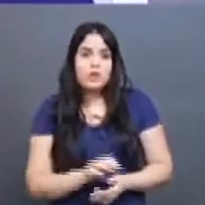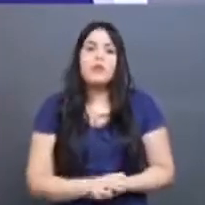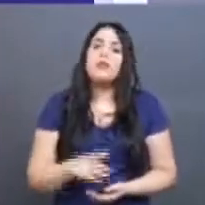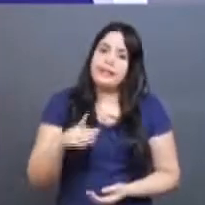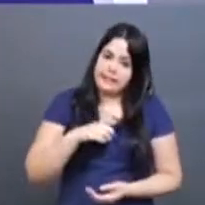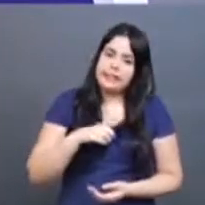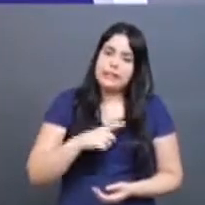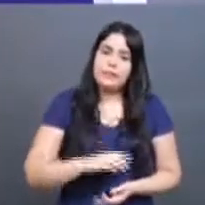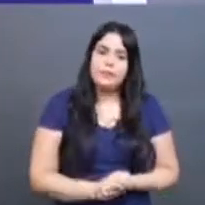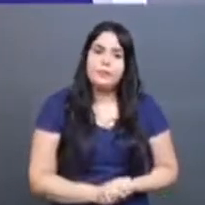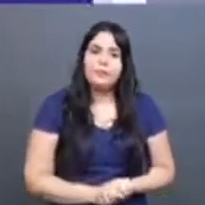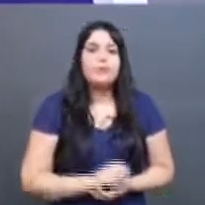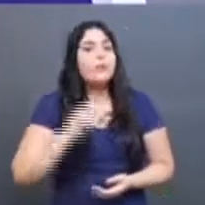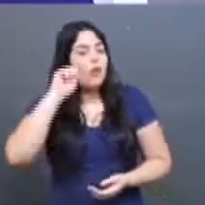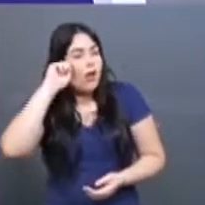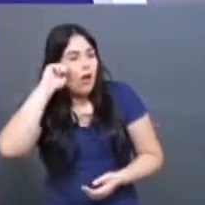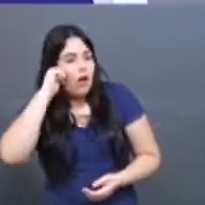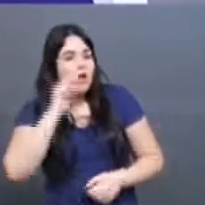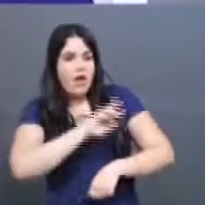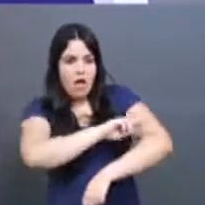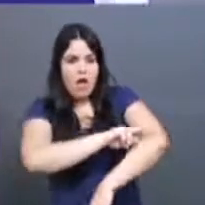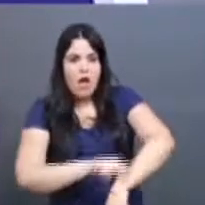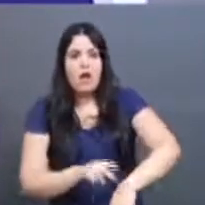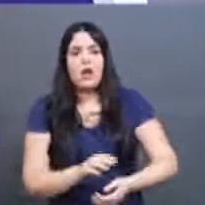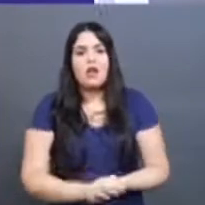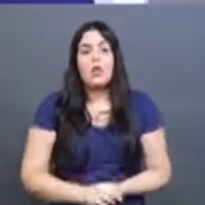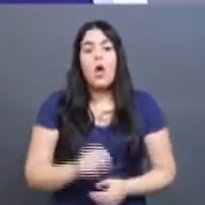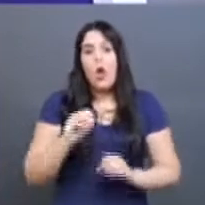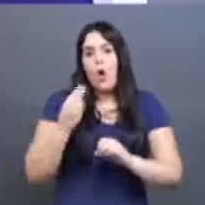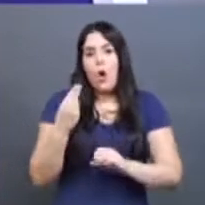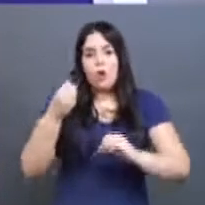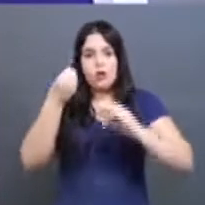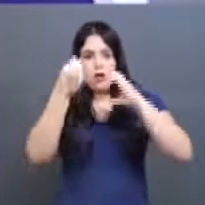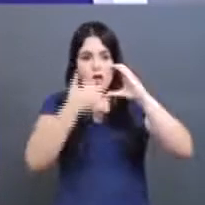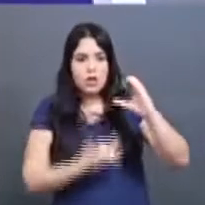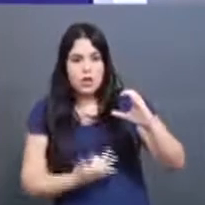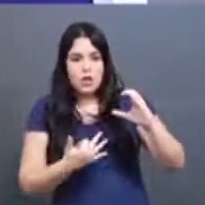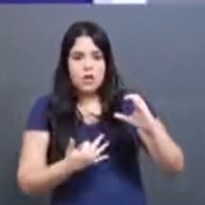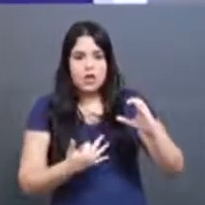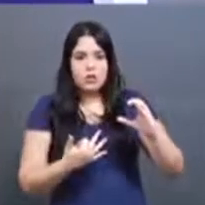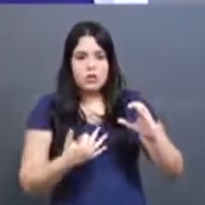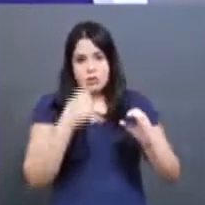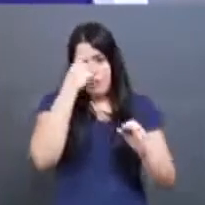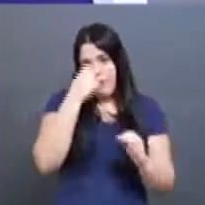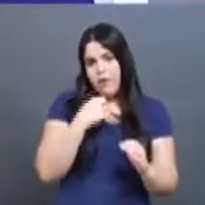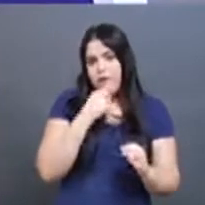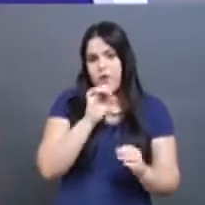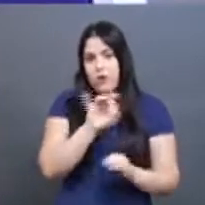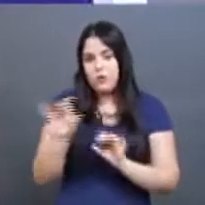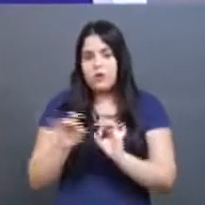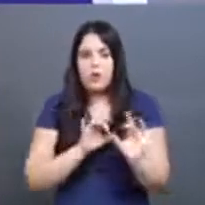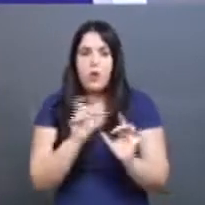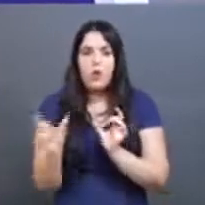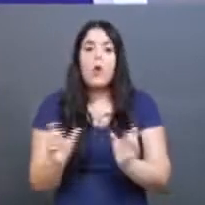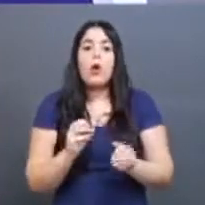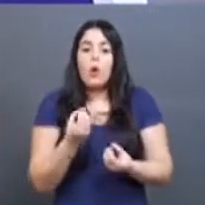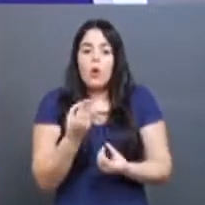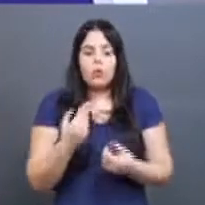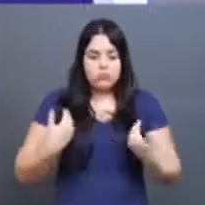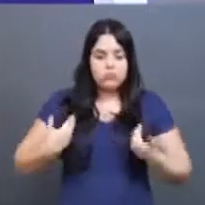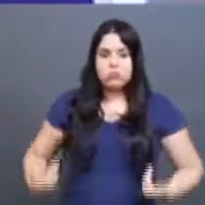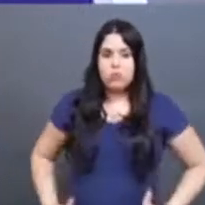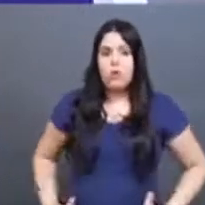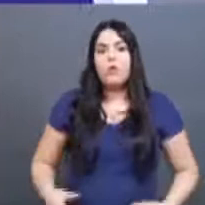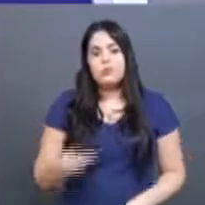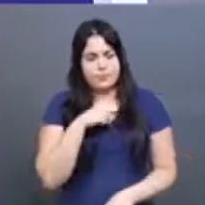Com aspectos raciais, aspectos, da personalidade, características físicas, que geralmente são